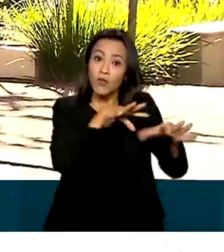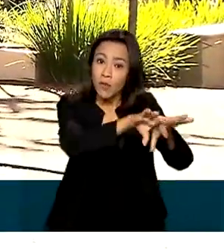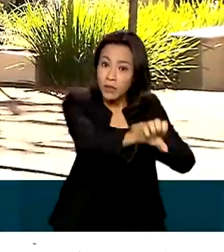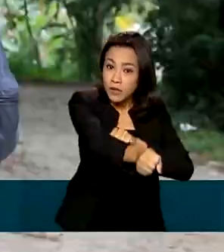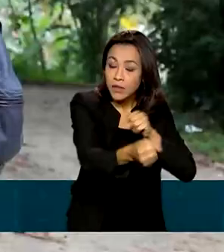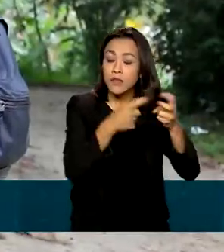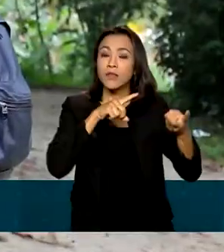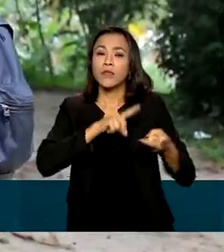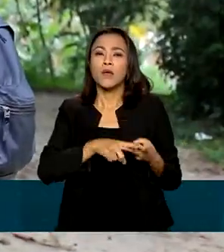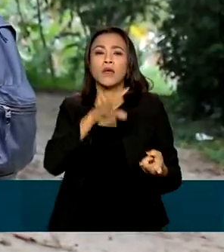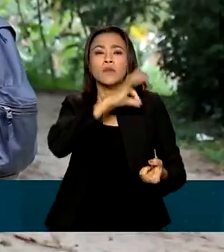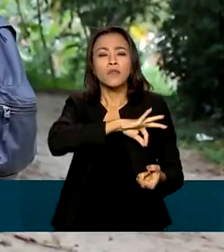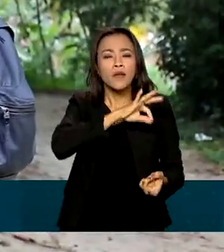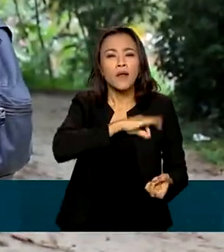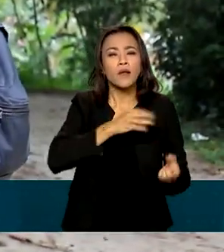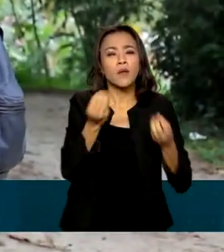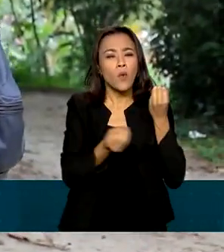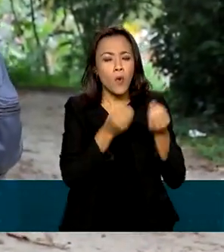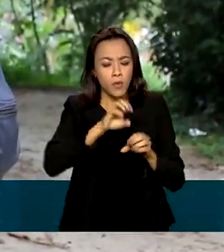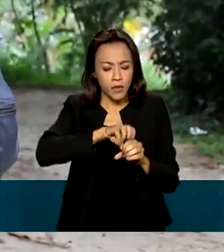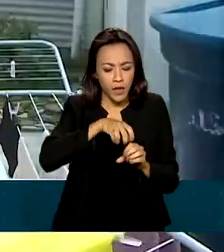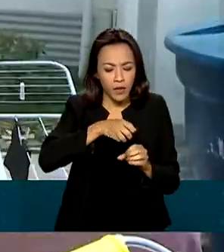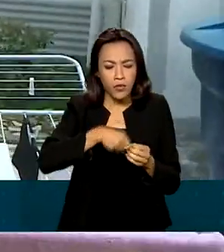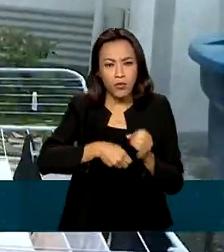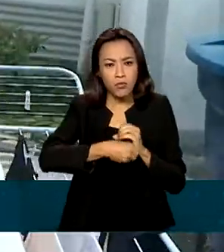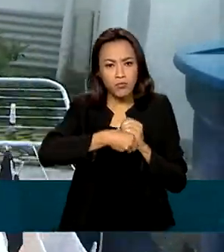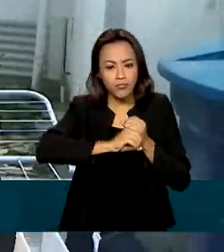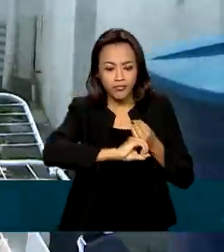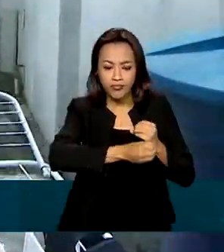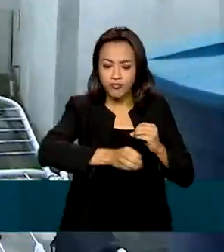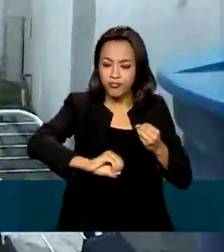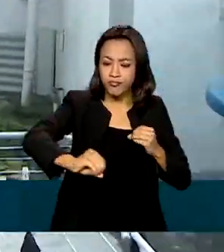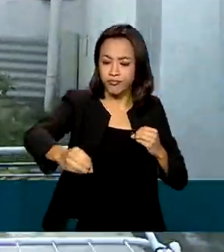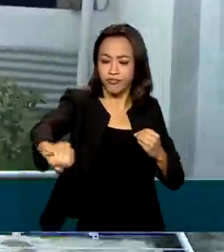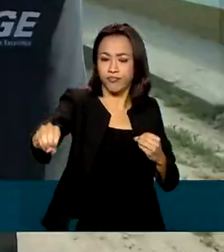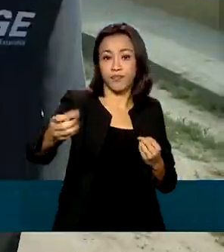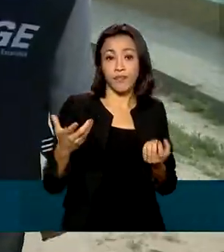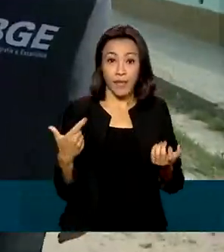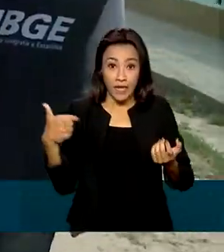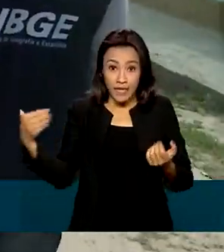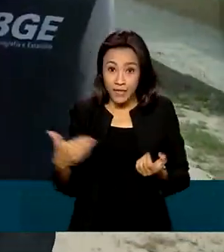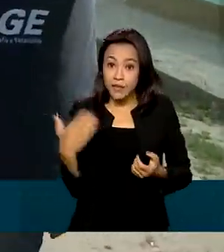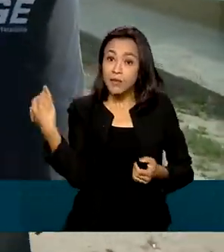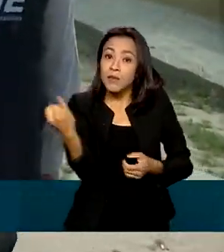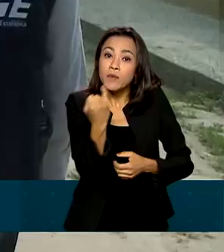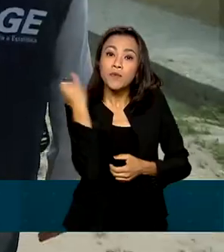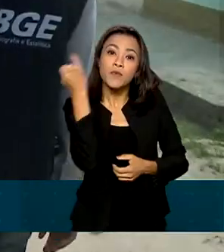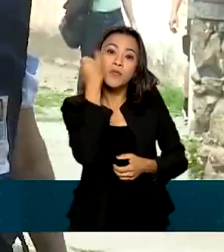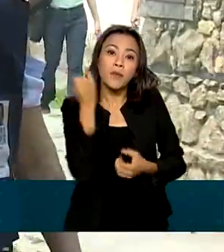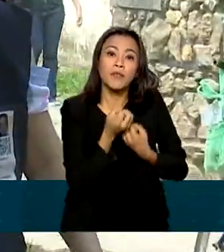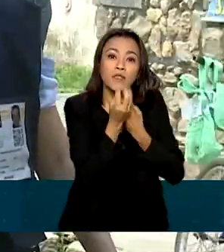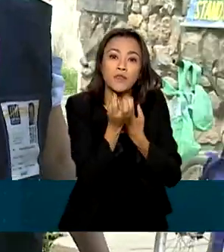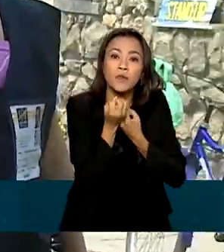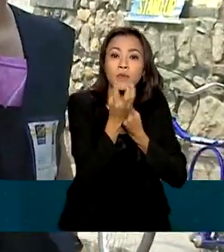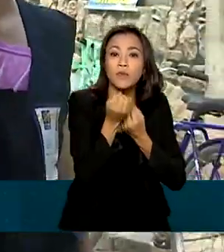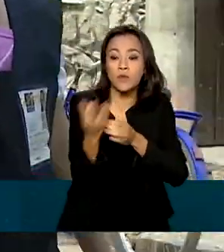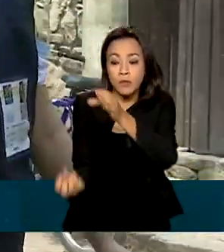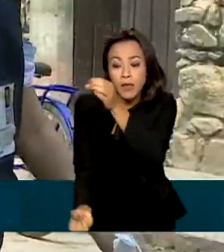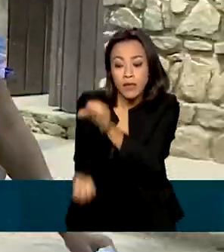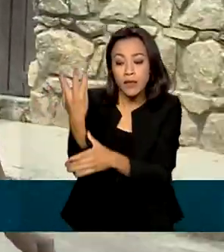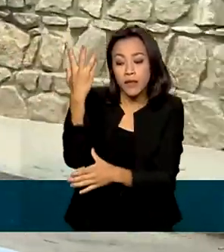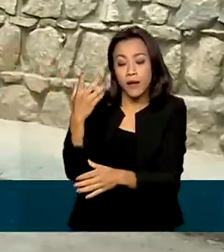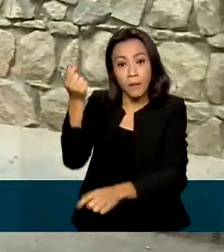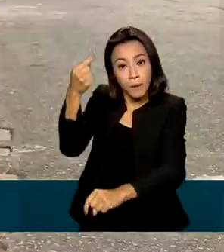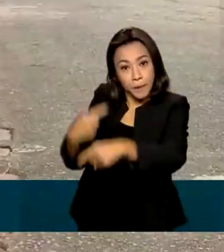renda e saneamento básico. Ele é fundamental para a implementação e direcionamento de políticas públicas